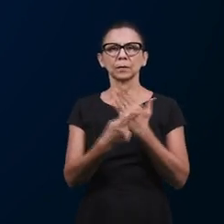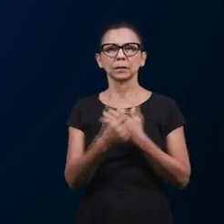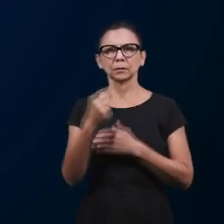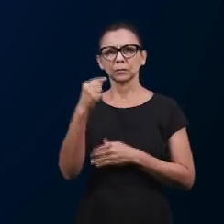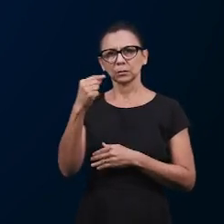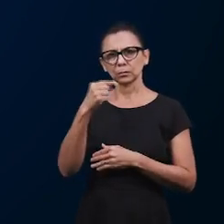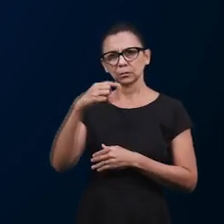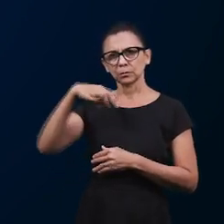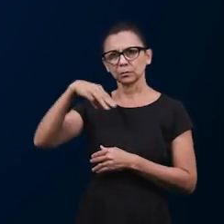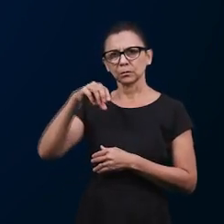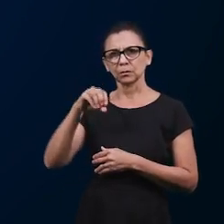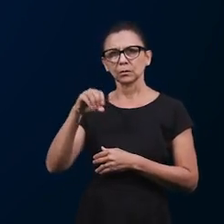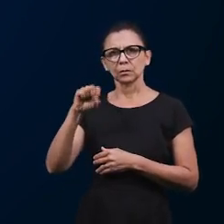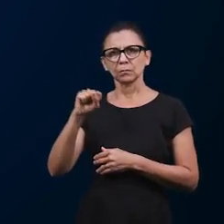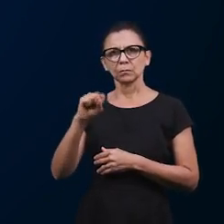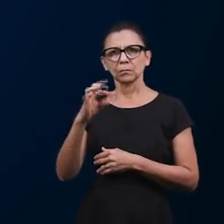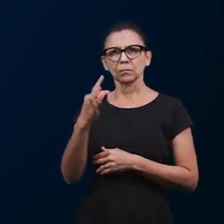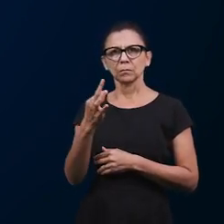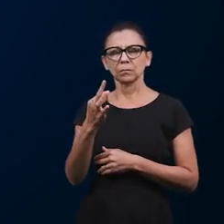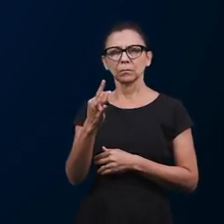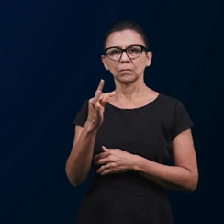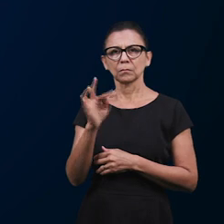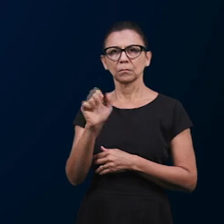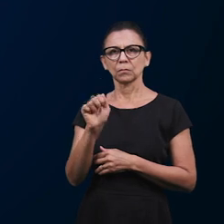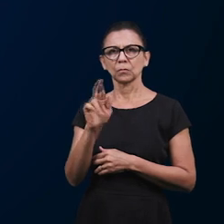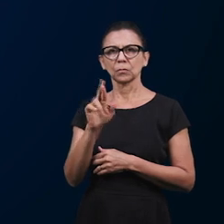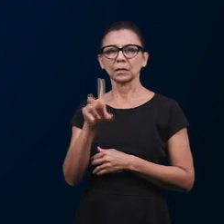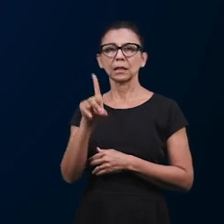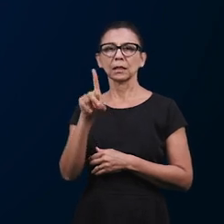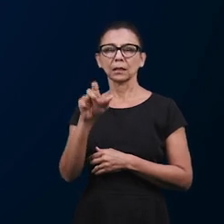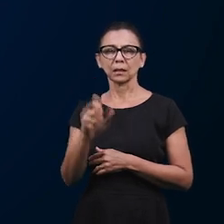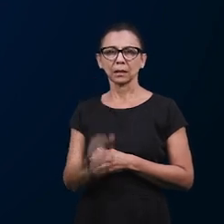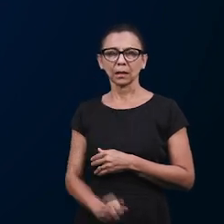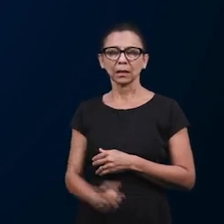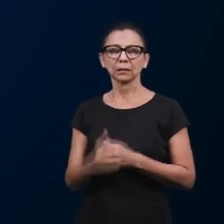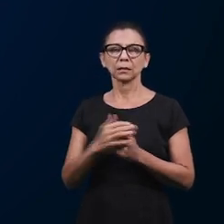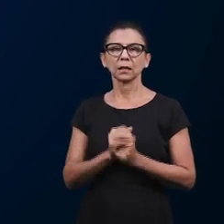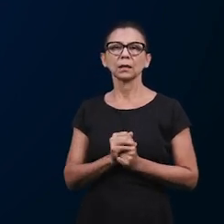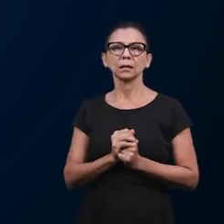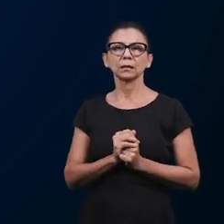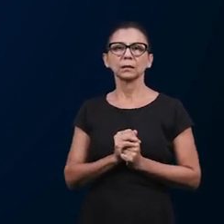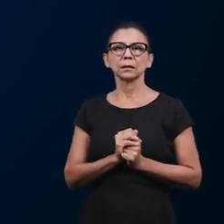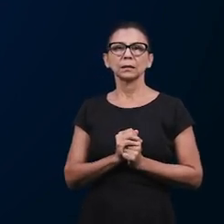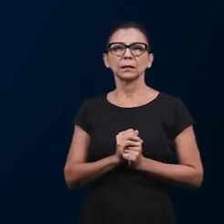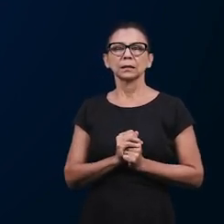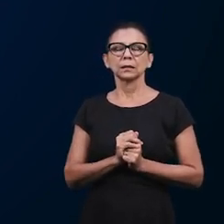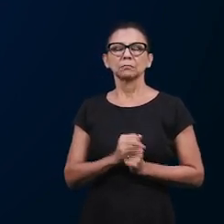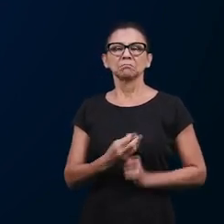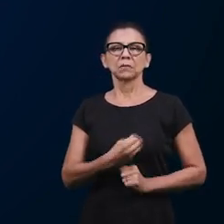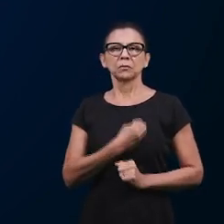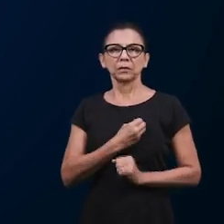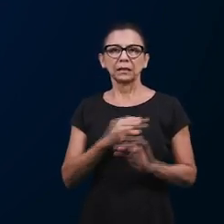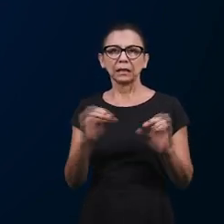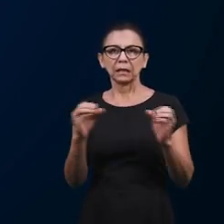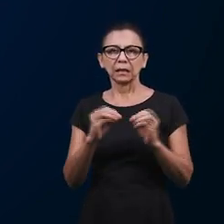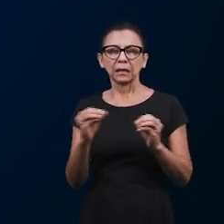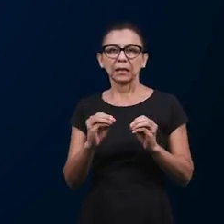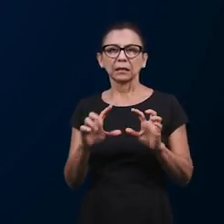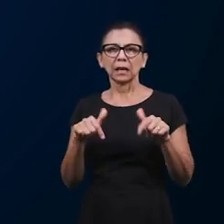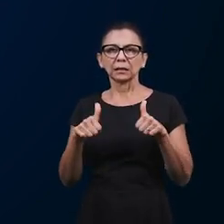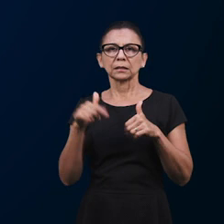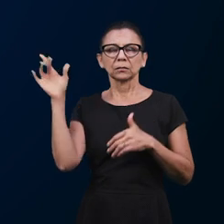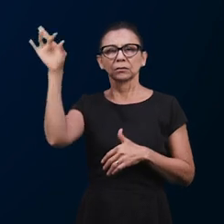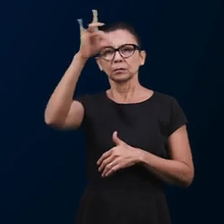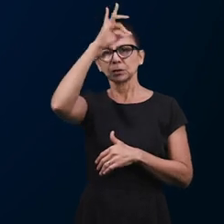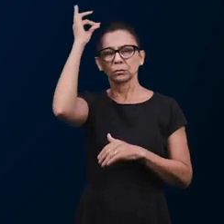parábola do grão de mostarda. Palavra sem vida, sem efeito e sem ação do Espírito Santo. O item 1